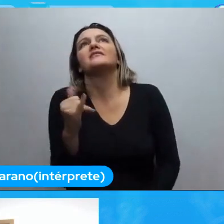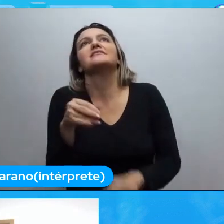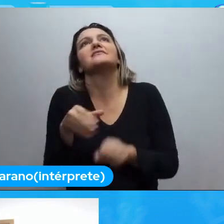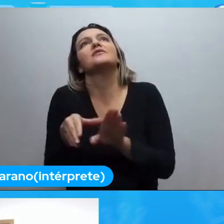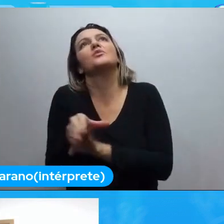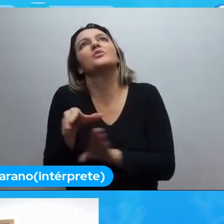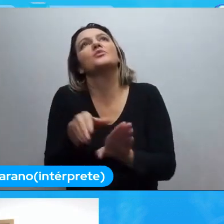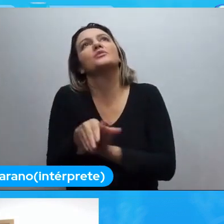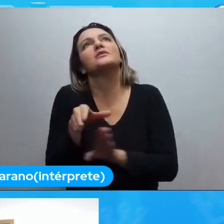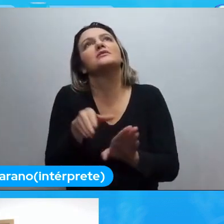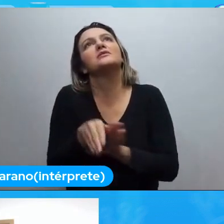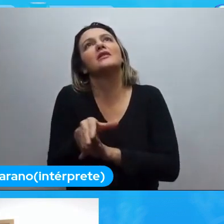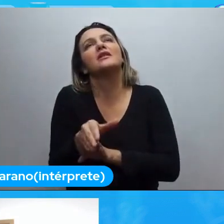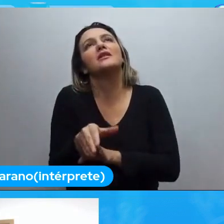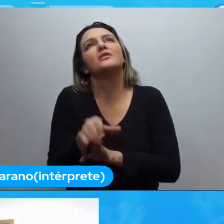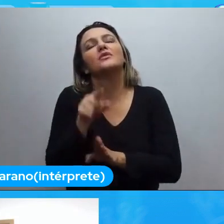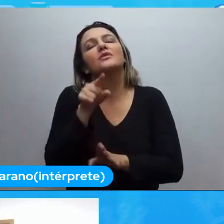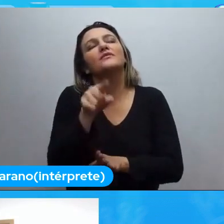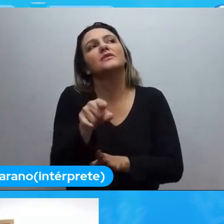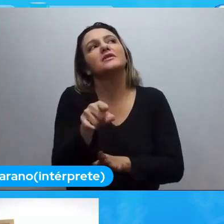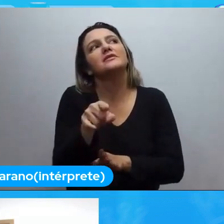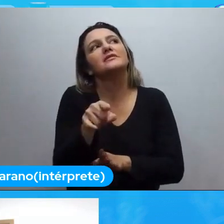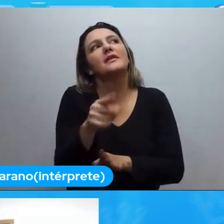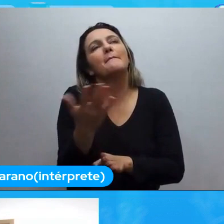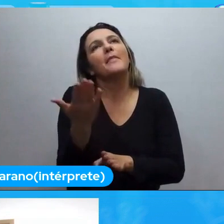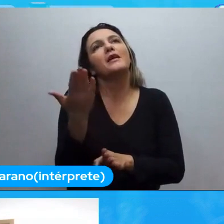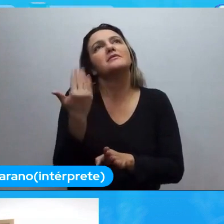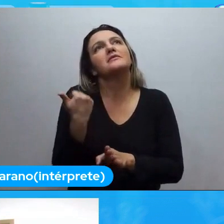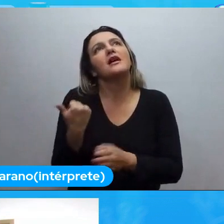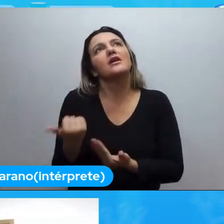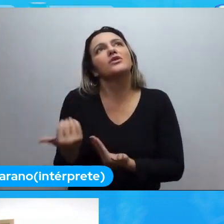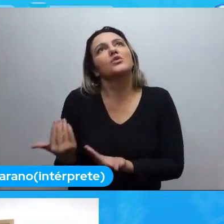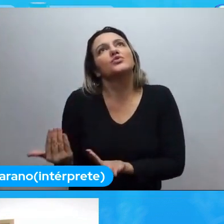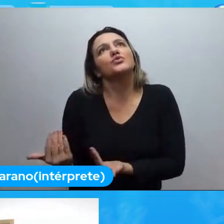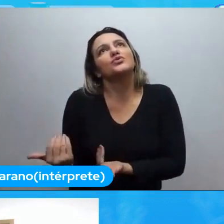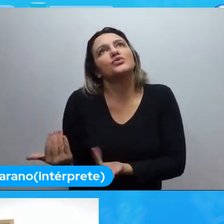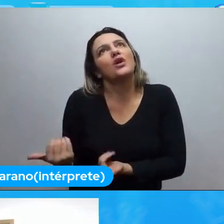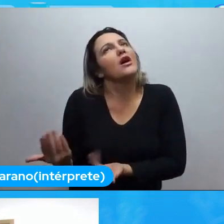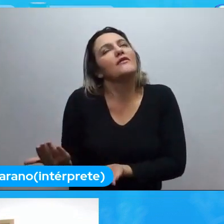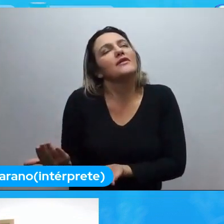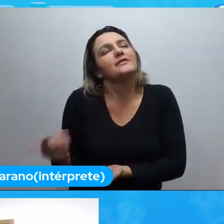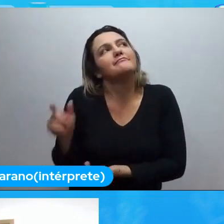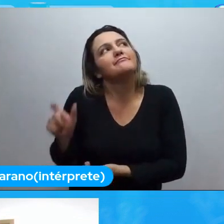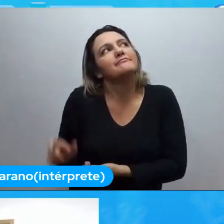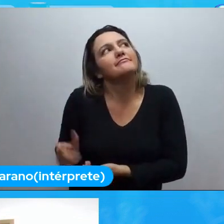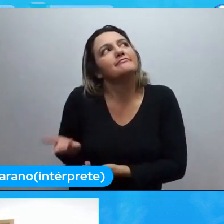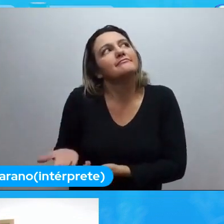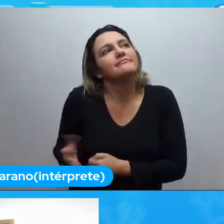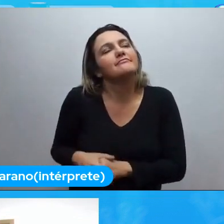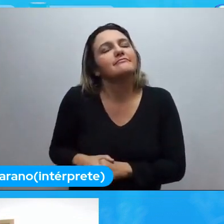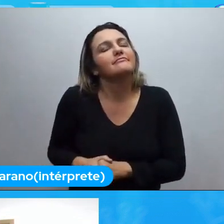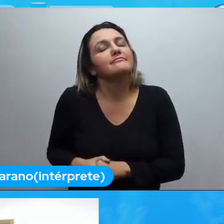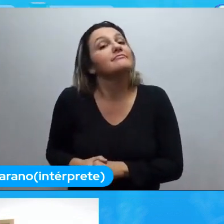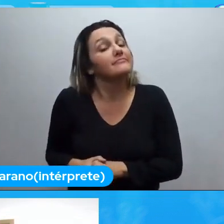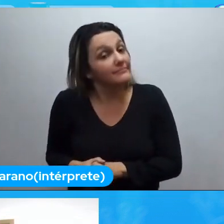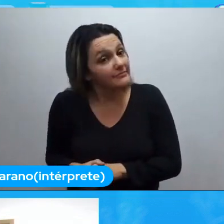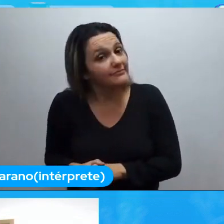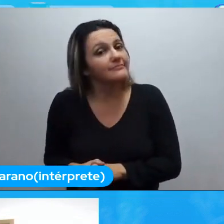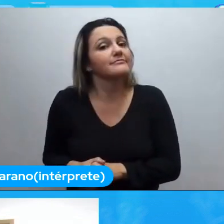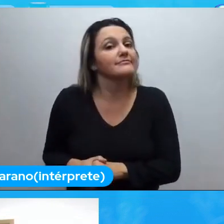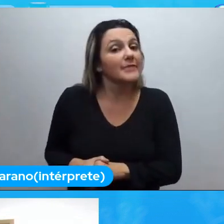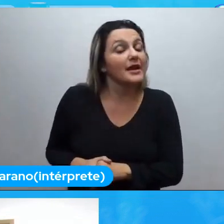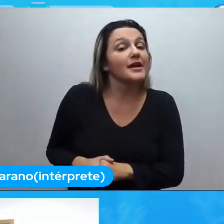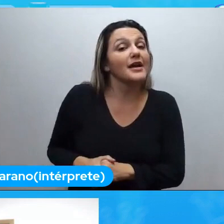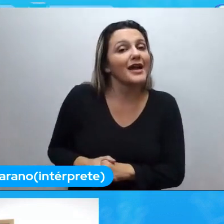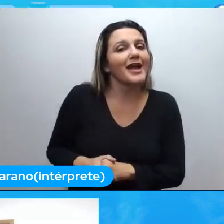Ai, boa. Eu acho que aquela máxima que todo mundo acha que é uma frase